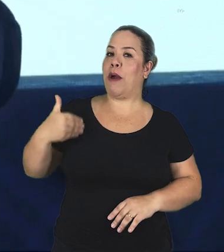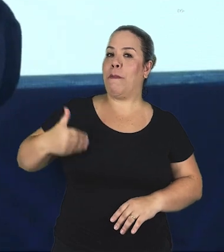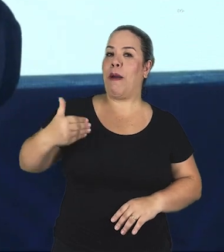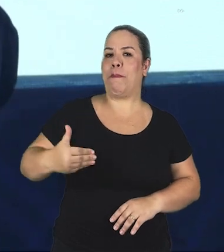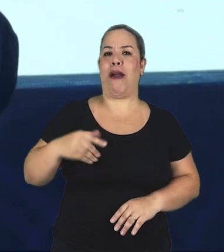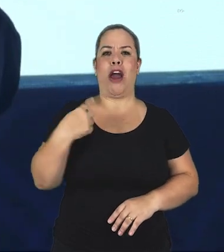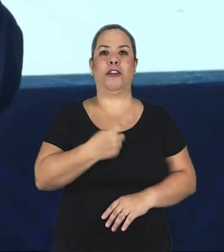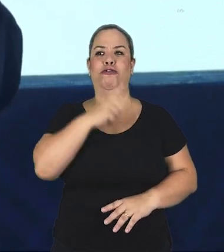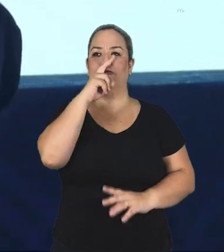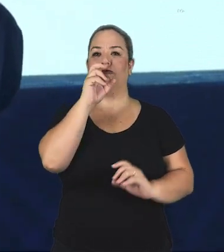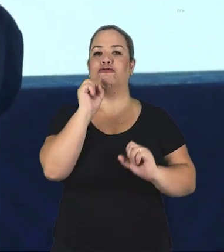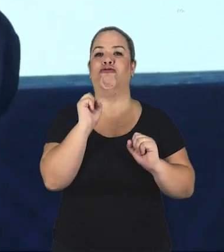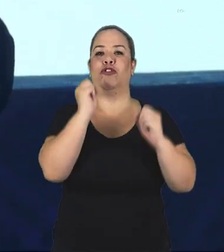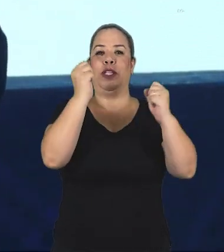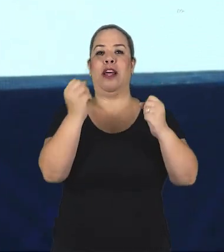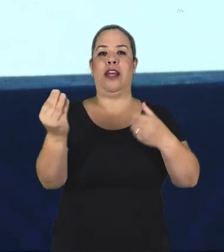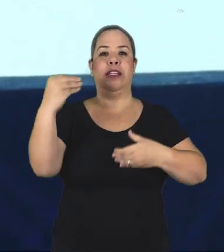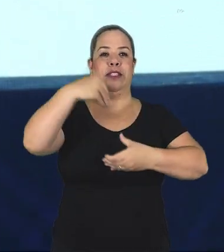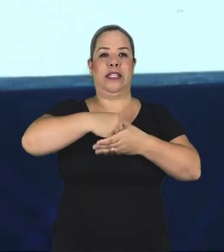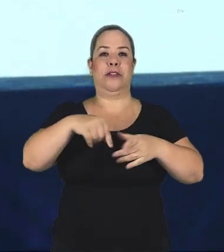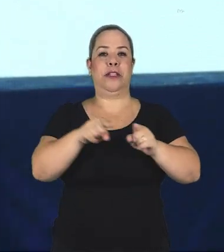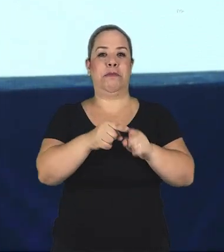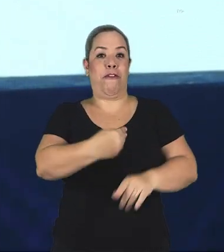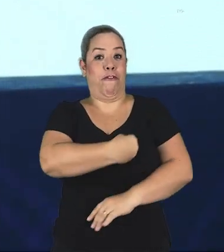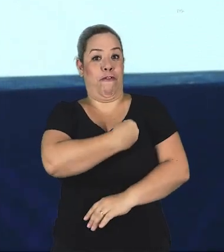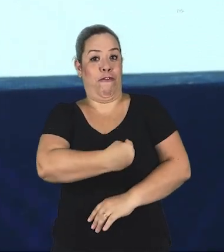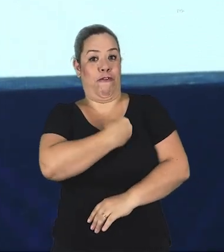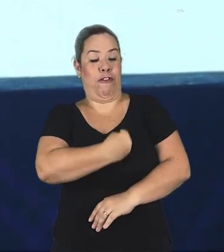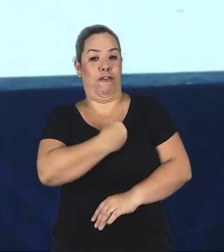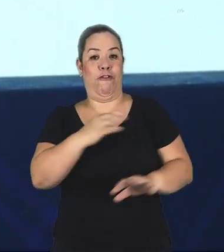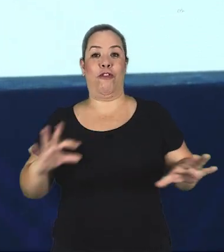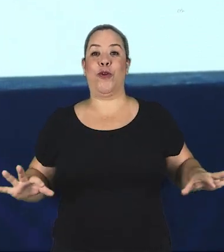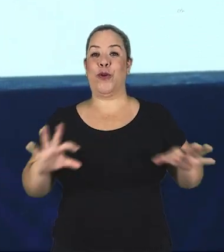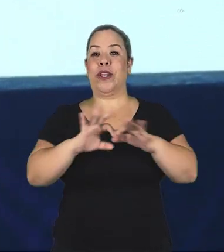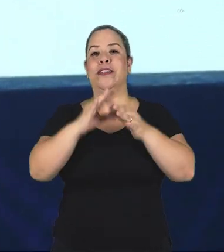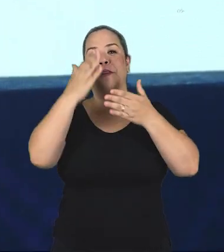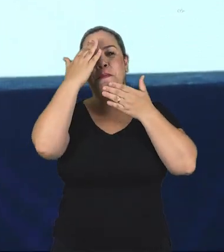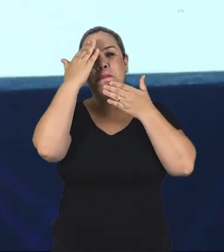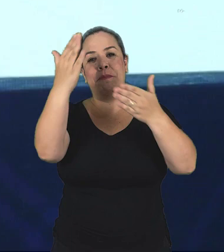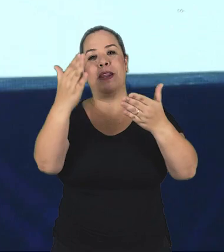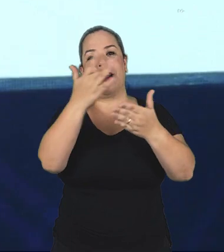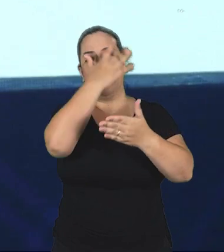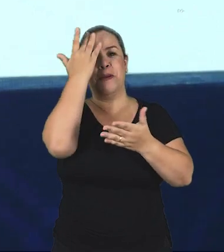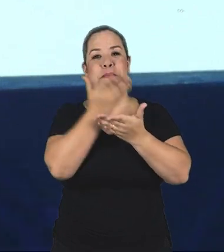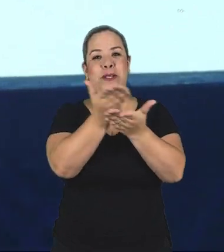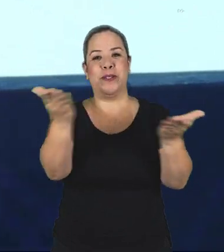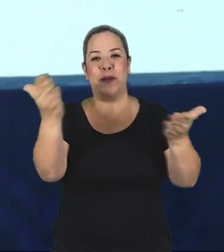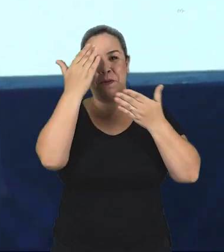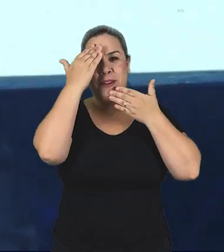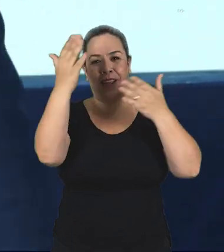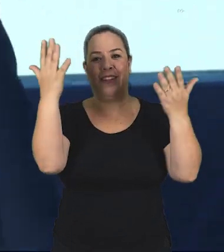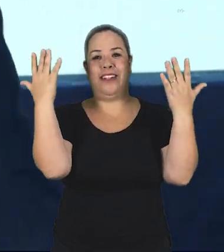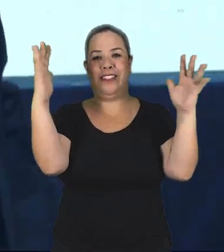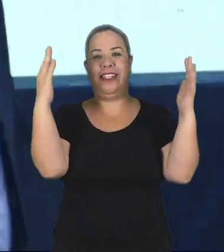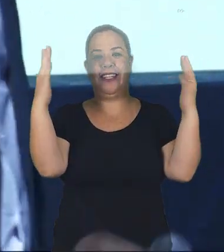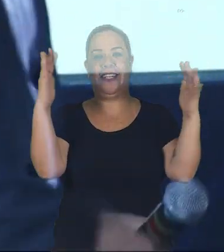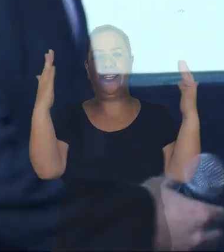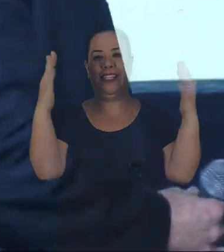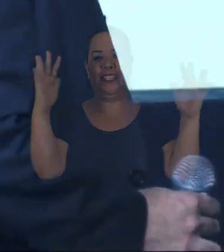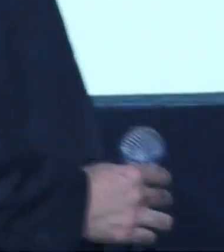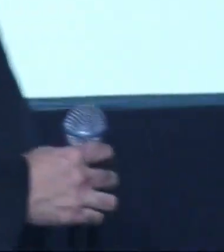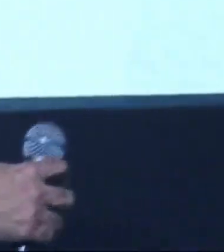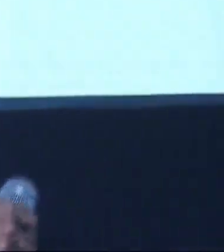vai ter isso de modo mais forte, mais vivo e mais integrado. Obrigado, pessoal. Obrigado. Obrigado.